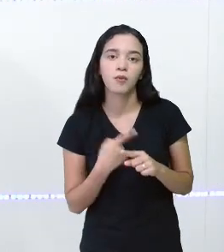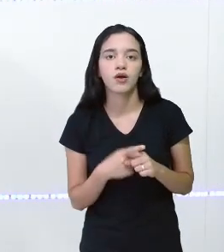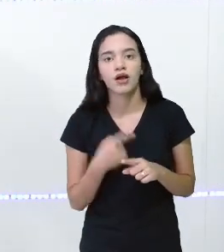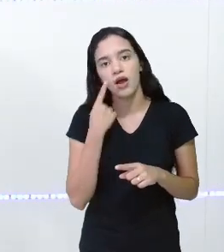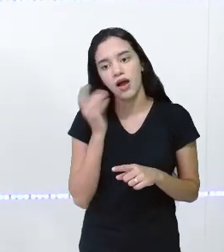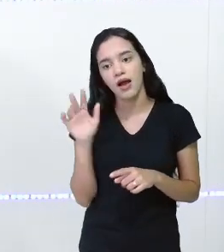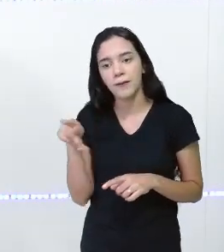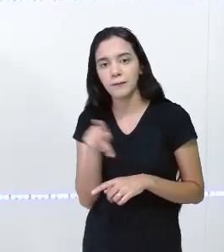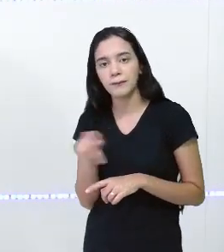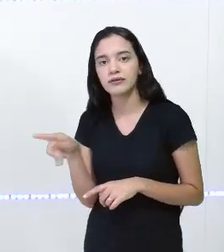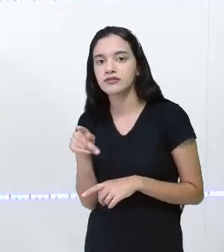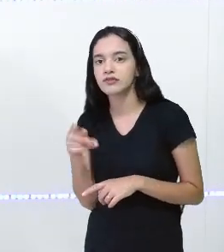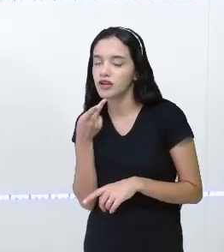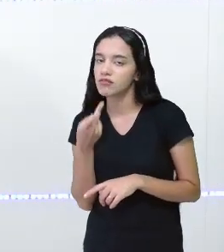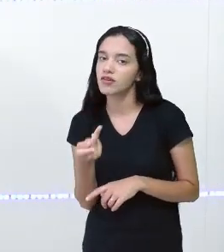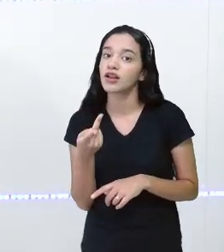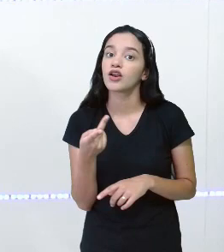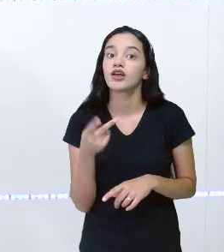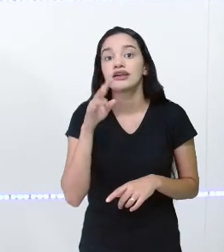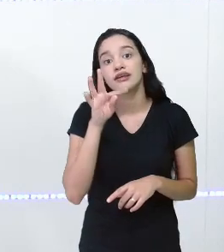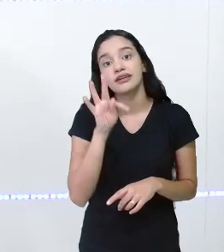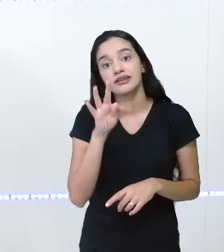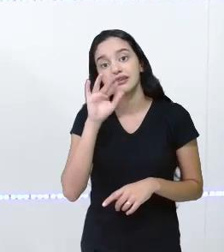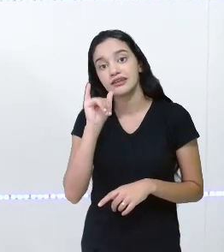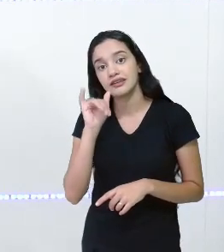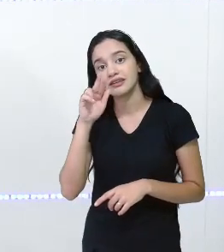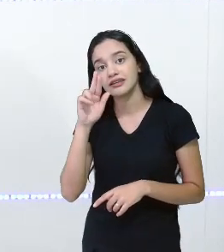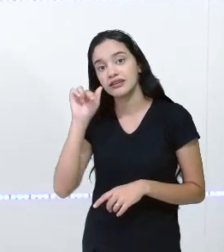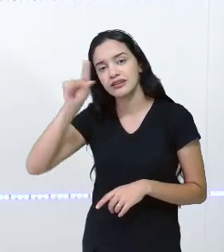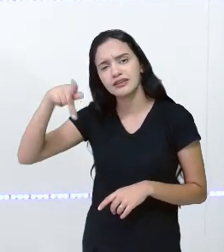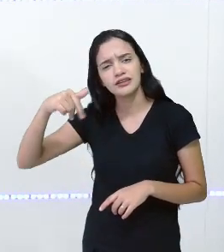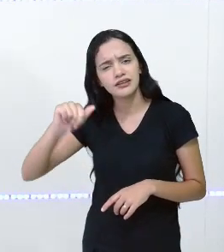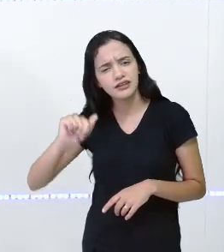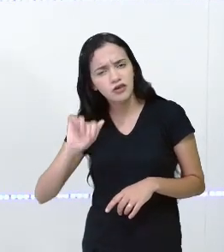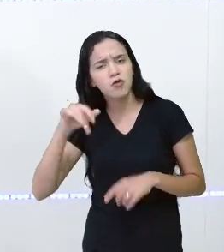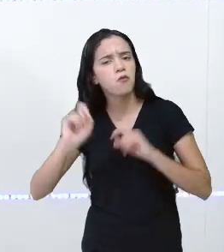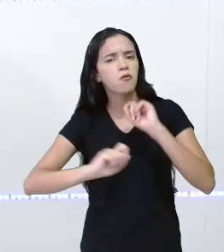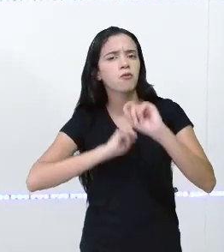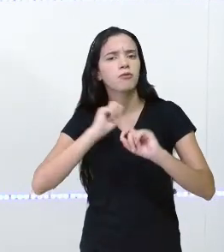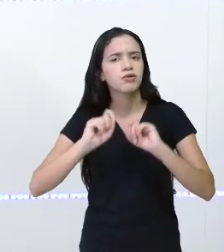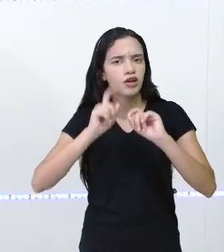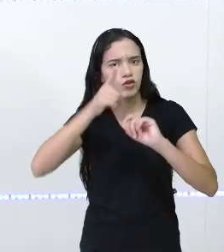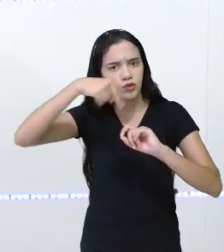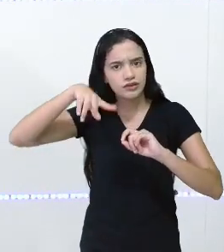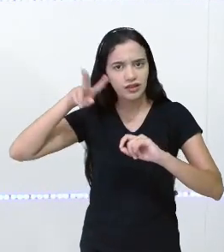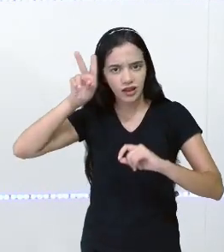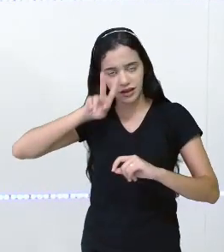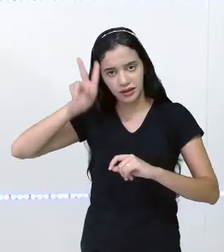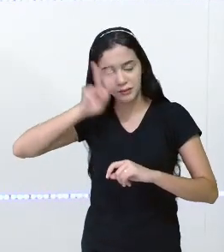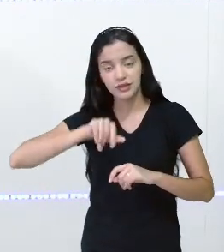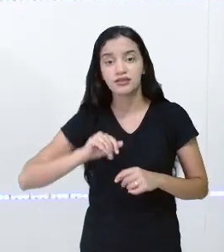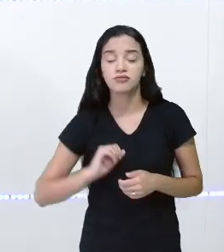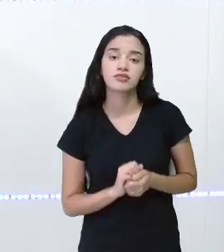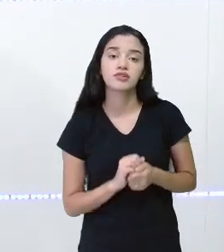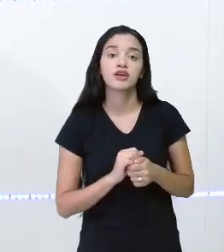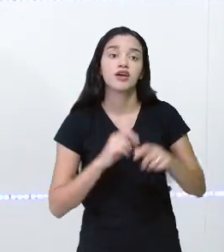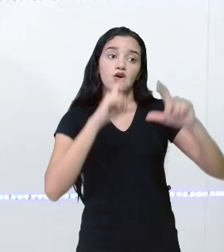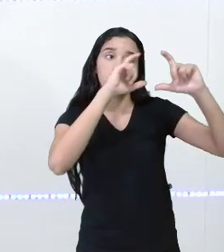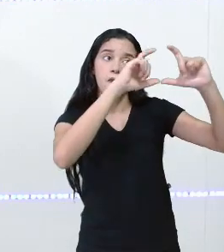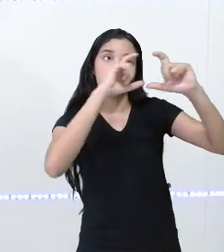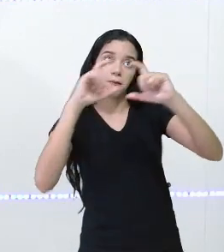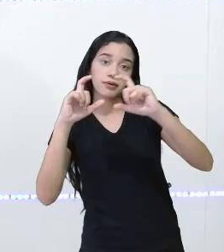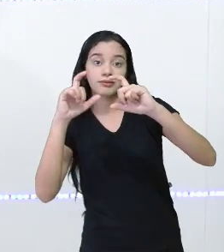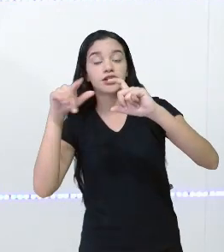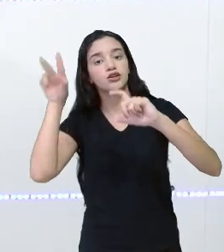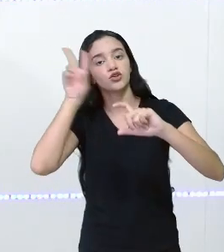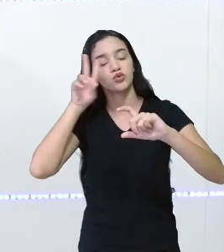a professora já falou duas vezes em tirinha. Aí a gente vai relembrar o que é tirinha. Vocês lembram da história em quadrinho, que também foi